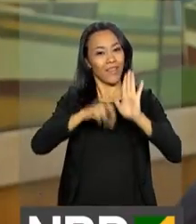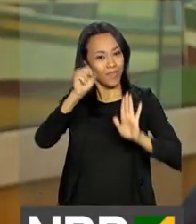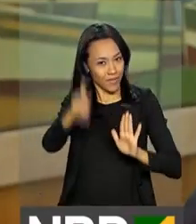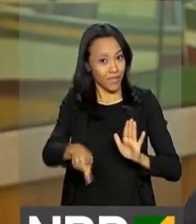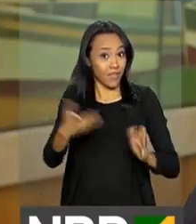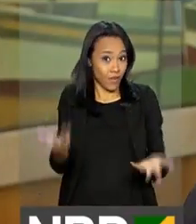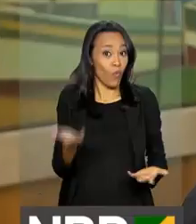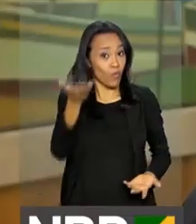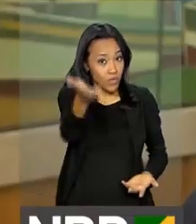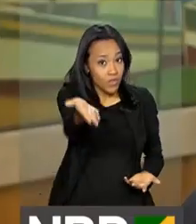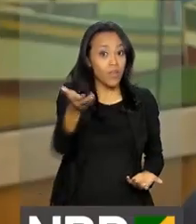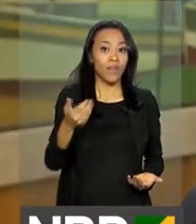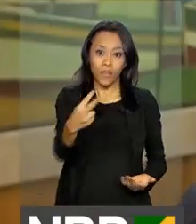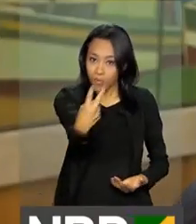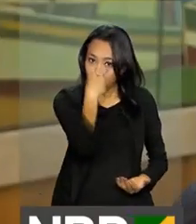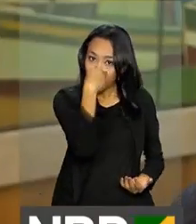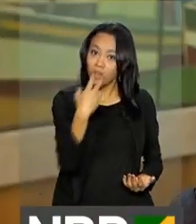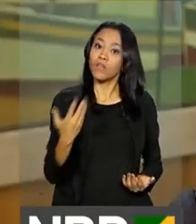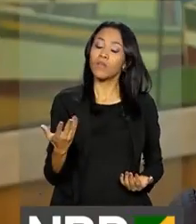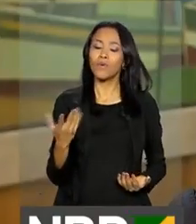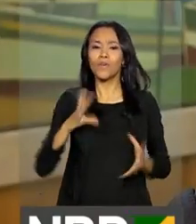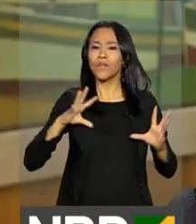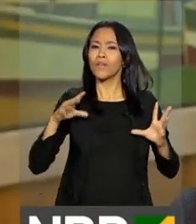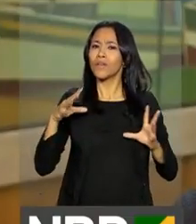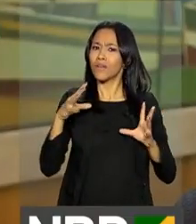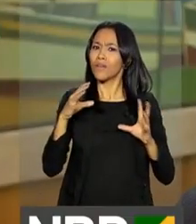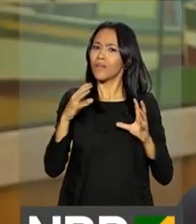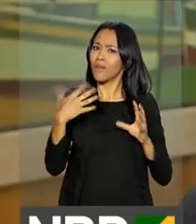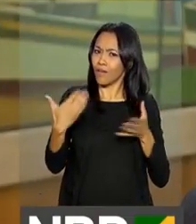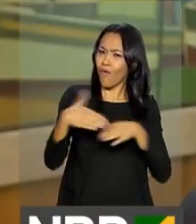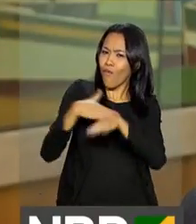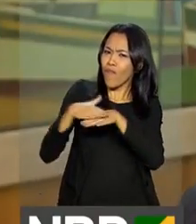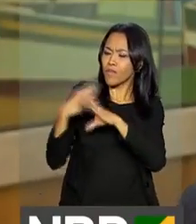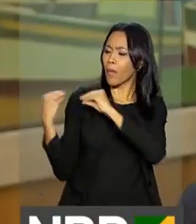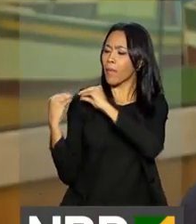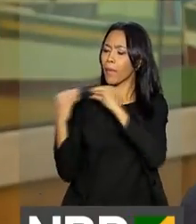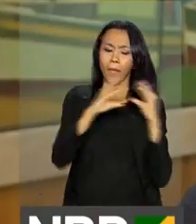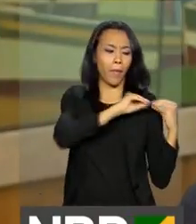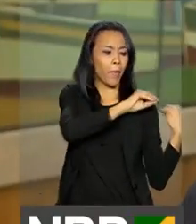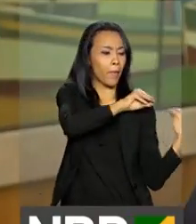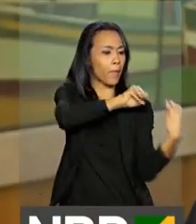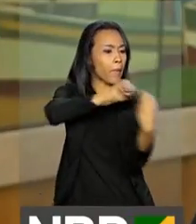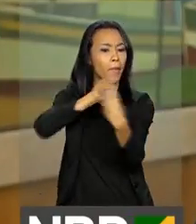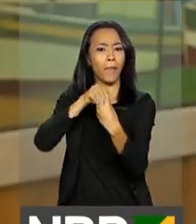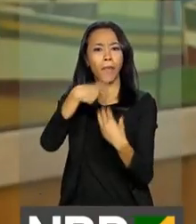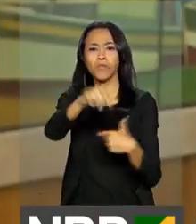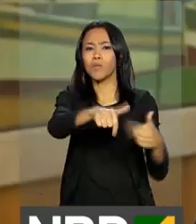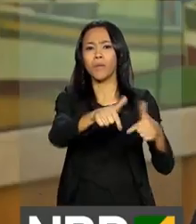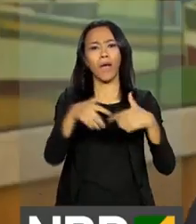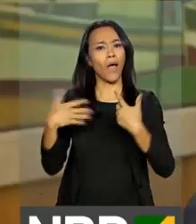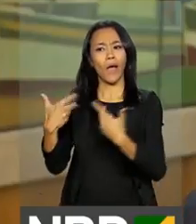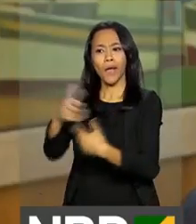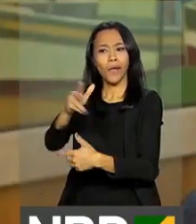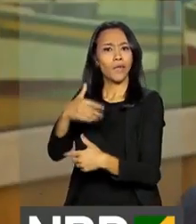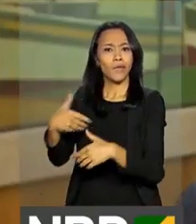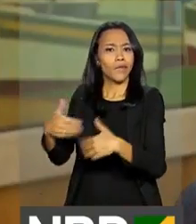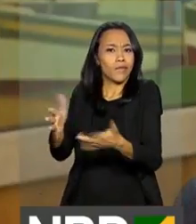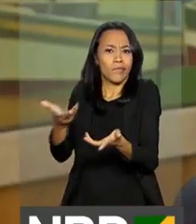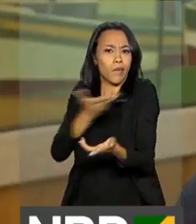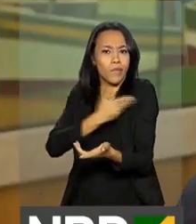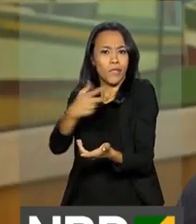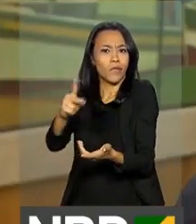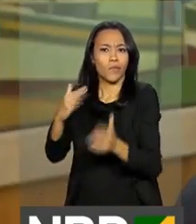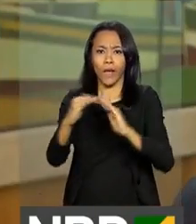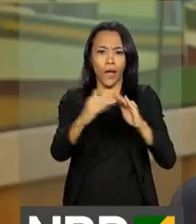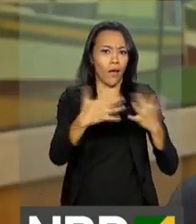Portanto, você que está me ouvindo, quando possa, converse com seus amigos, converse no seu trabalho, converse na sua atividade, na sua